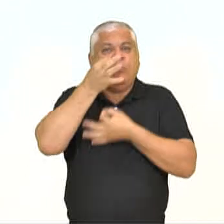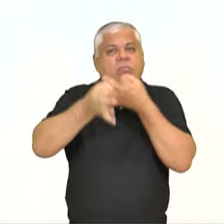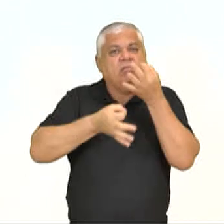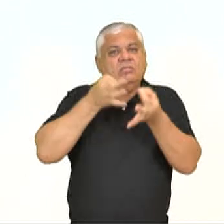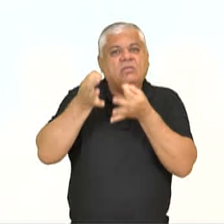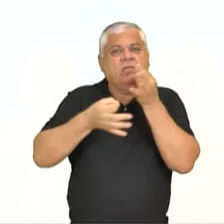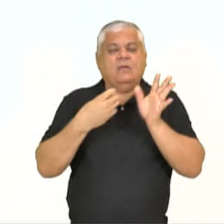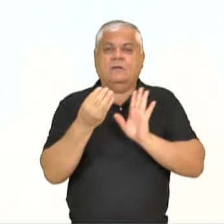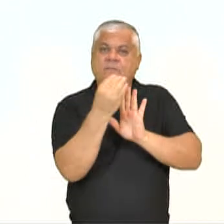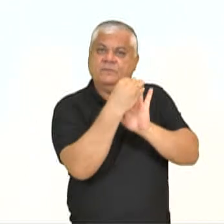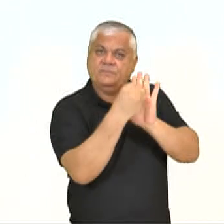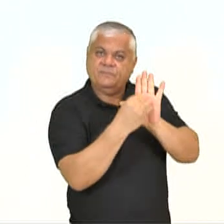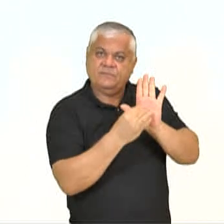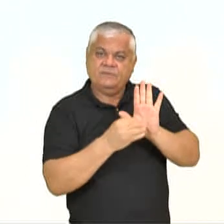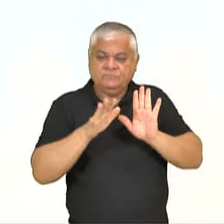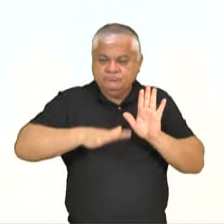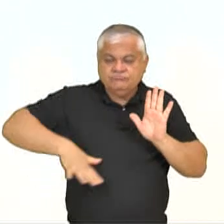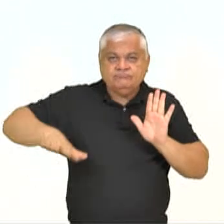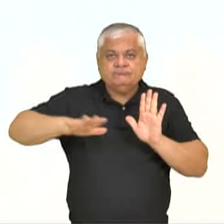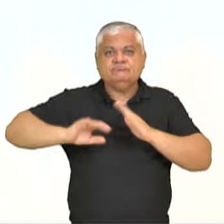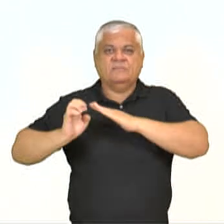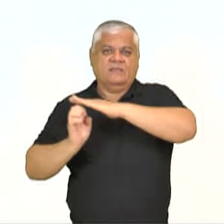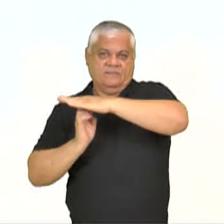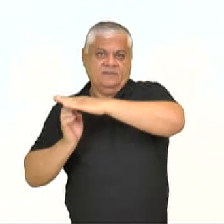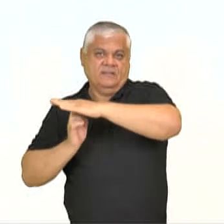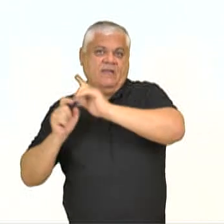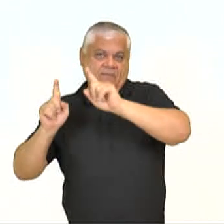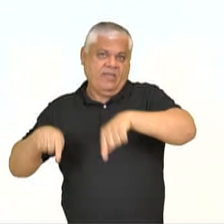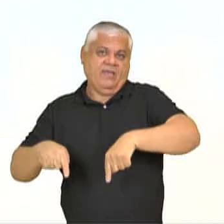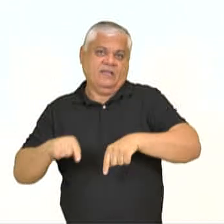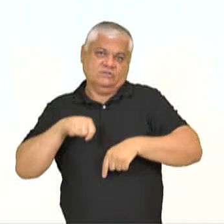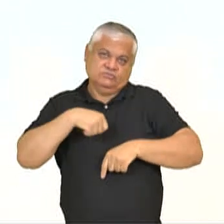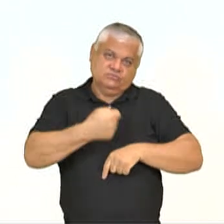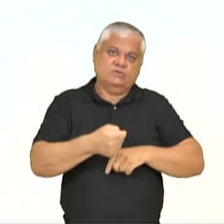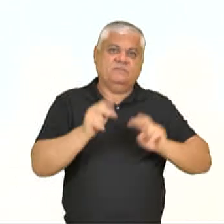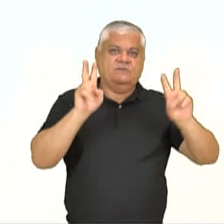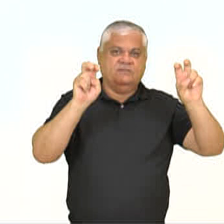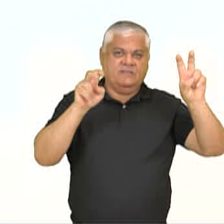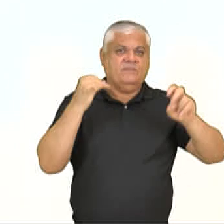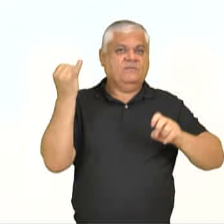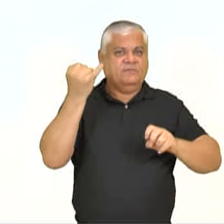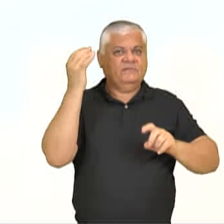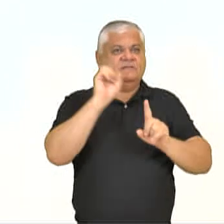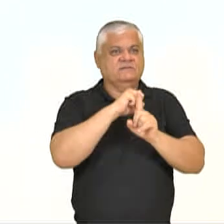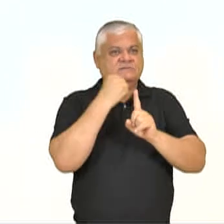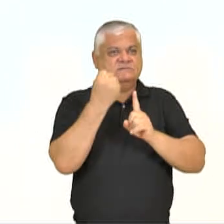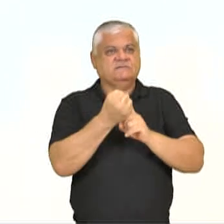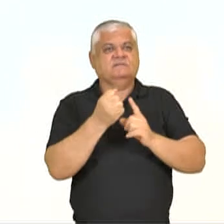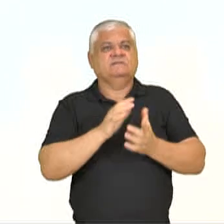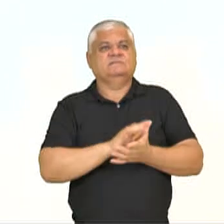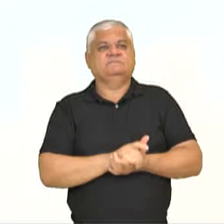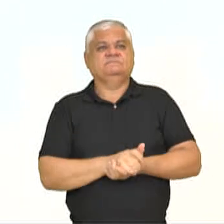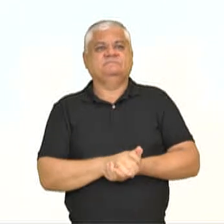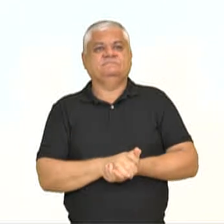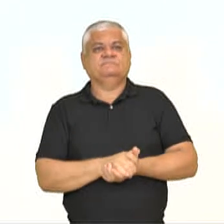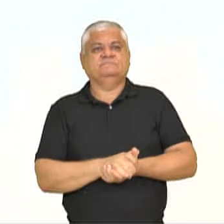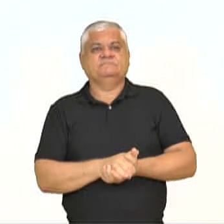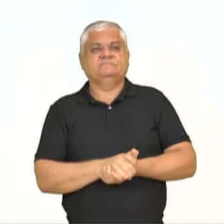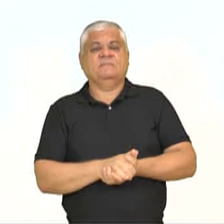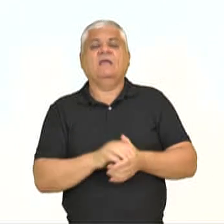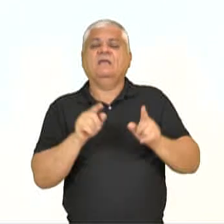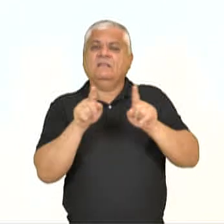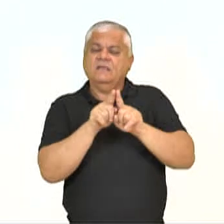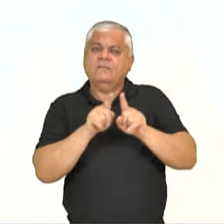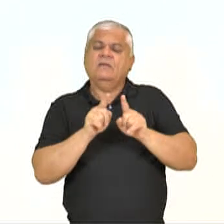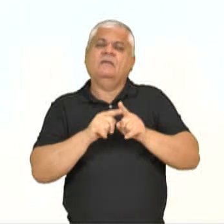apresenta a opinião da instituição sobre um tema relevante para a sociedade. Discorre sobre os